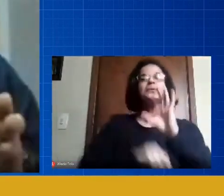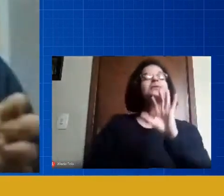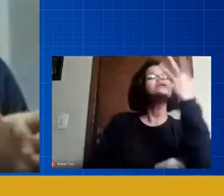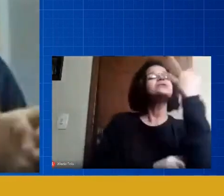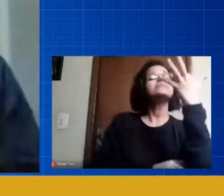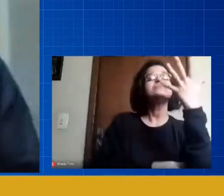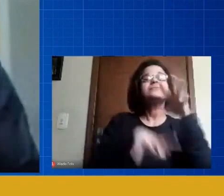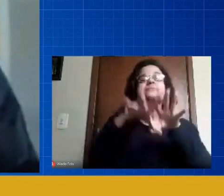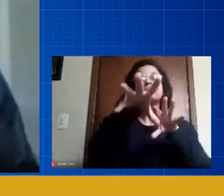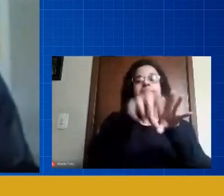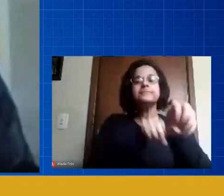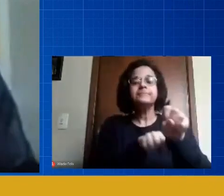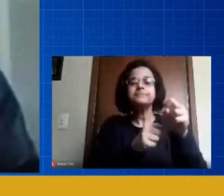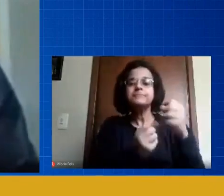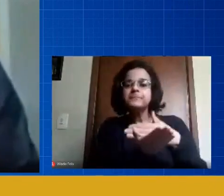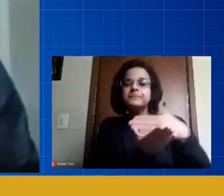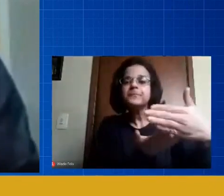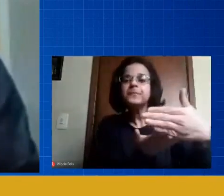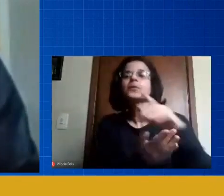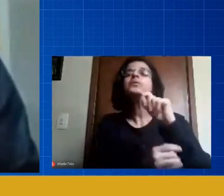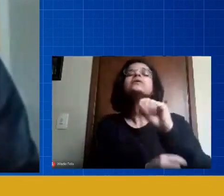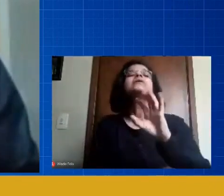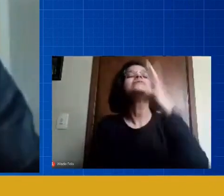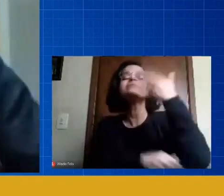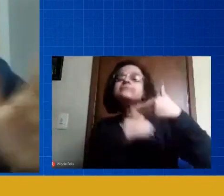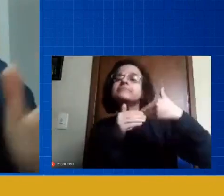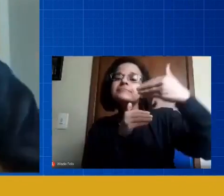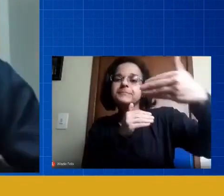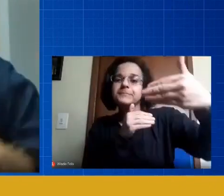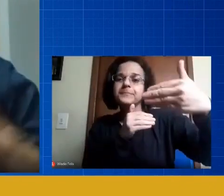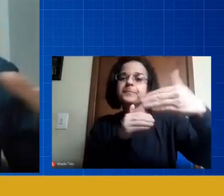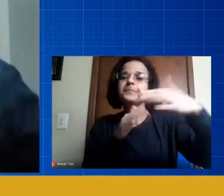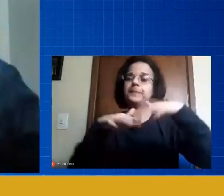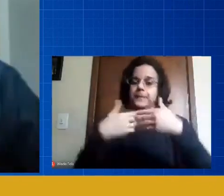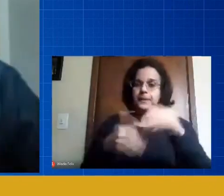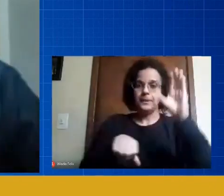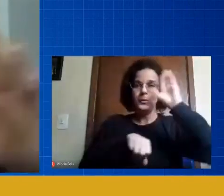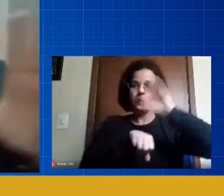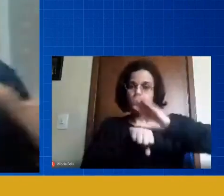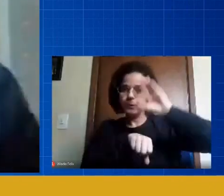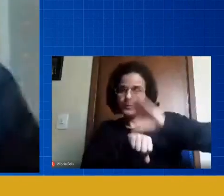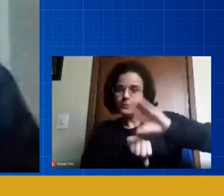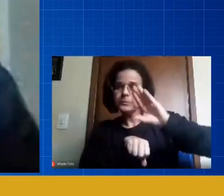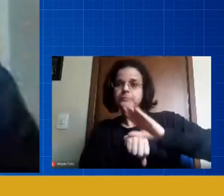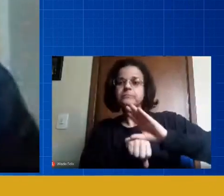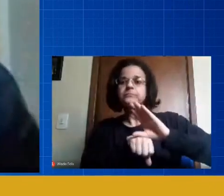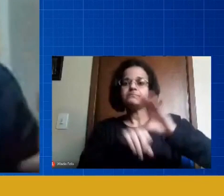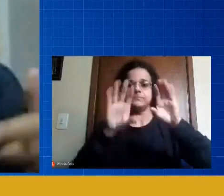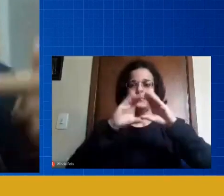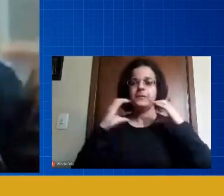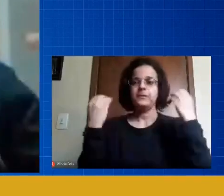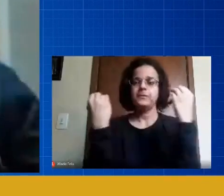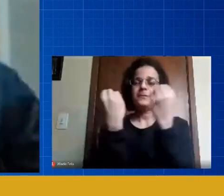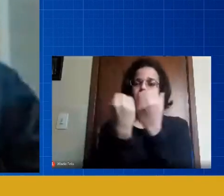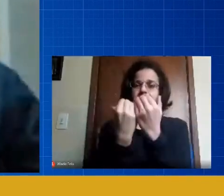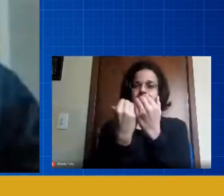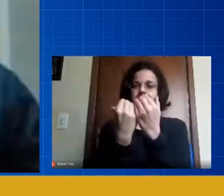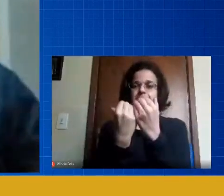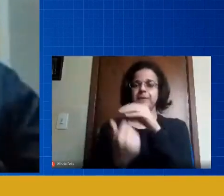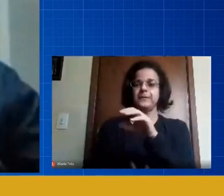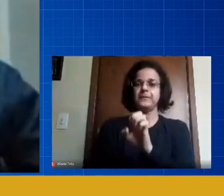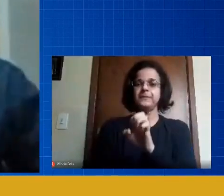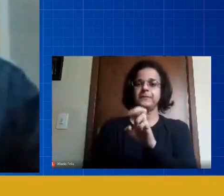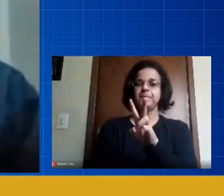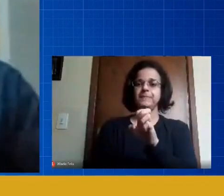a formação continuada o que que vai acontecer os cursos os congressos os eventos presenciais as formações